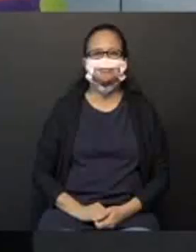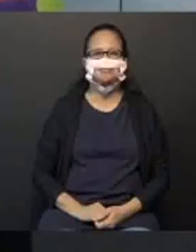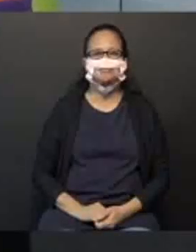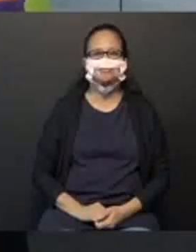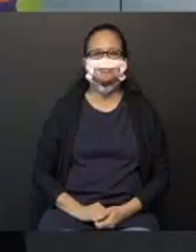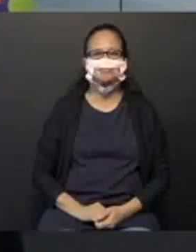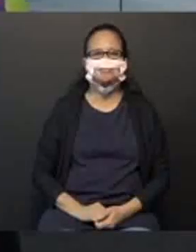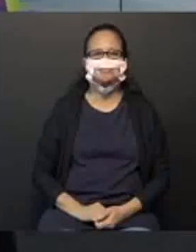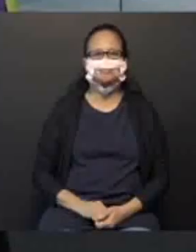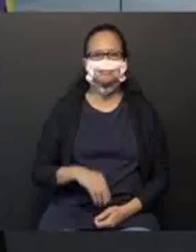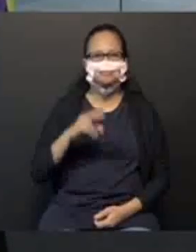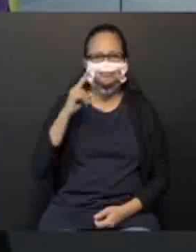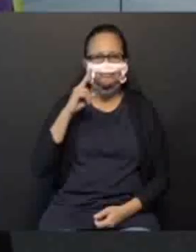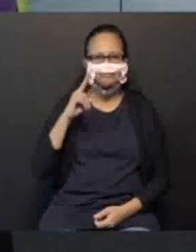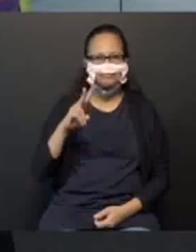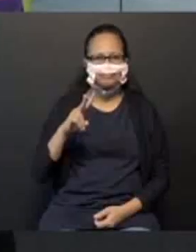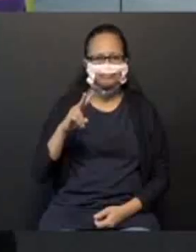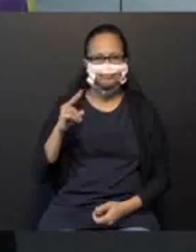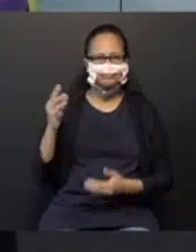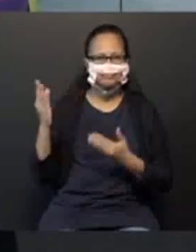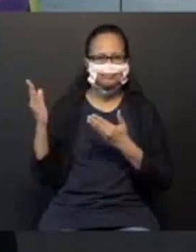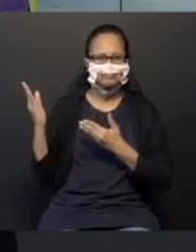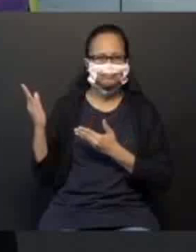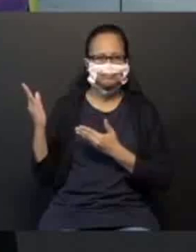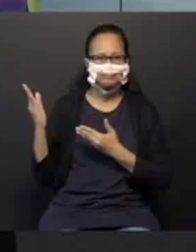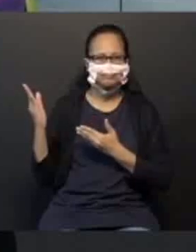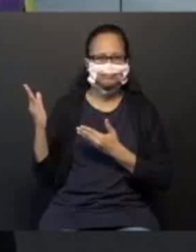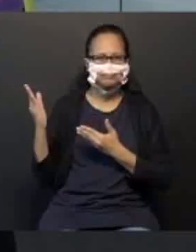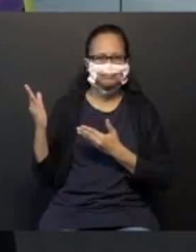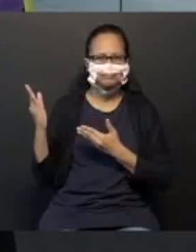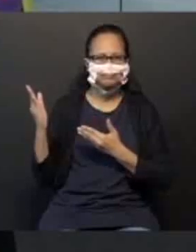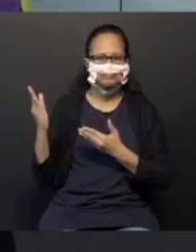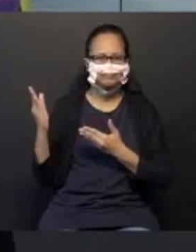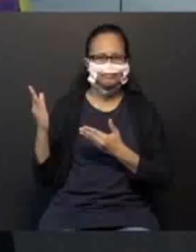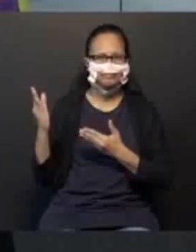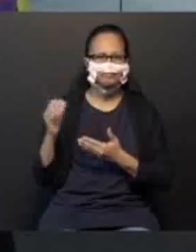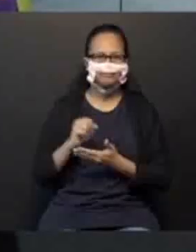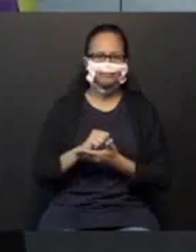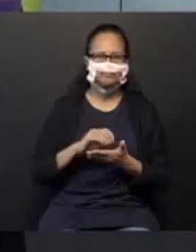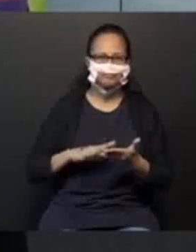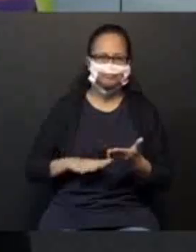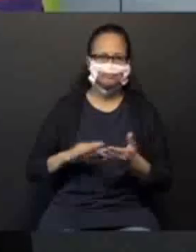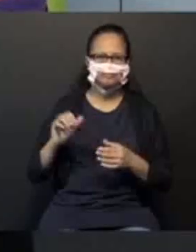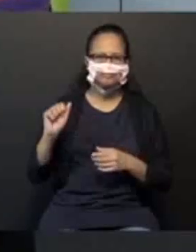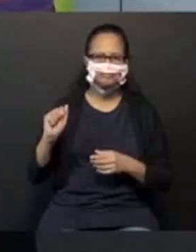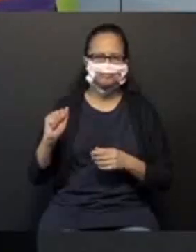Olha lá a correção da letra. É o exercício A. A foto número 1.